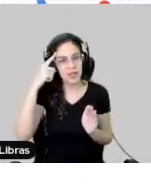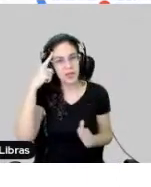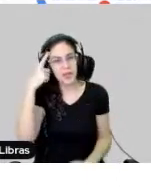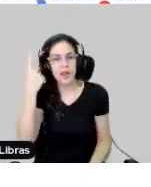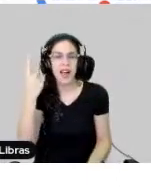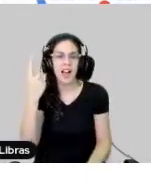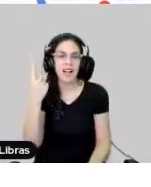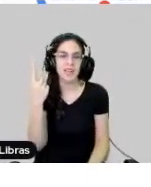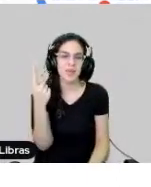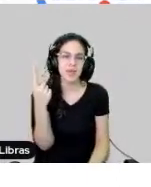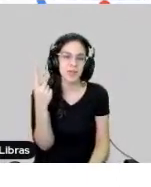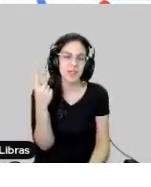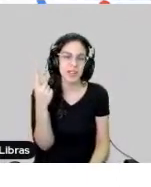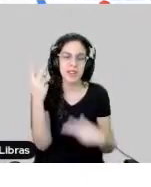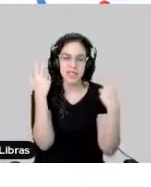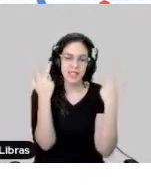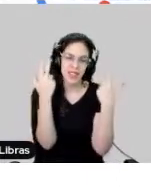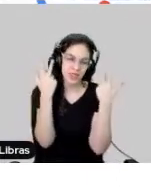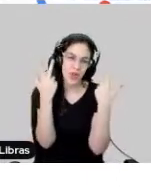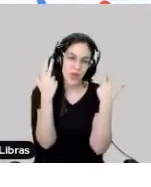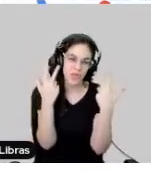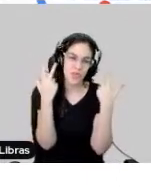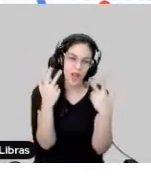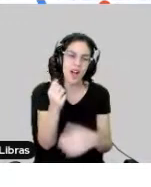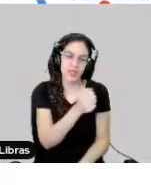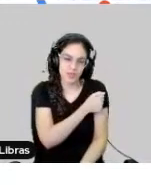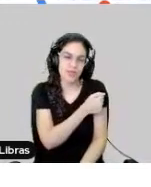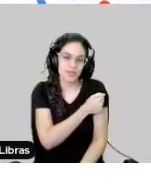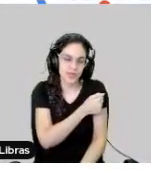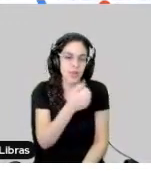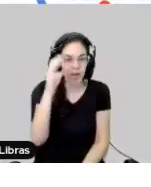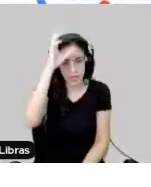mais comum de o aluno aprender.